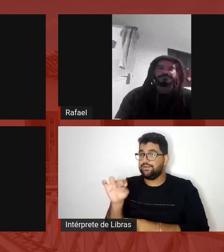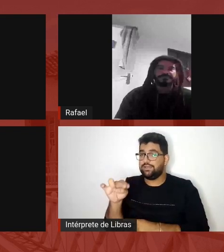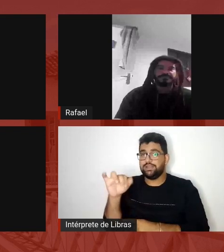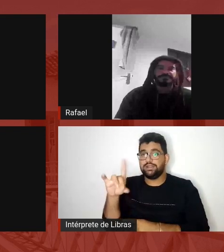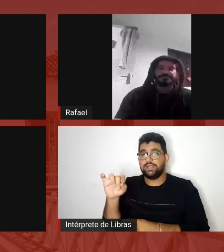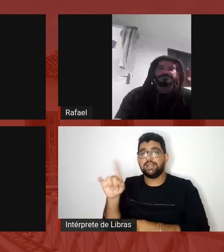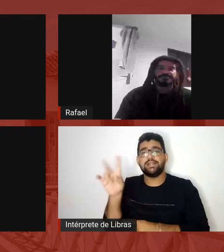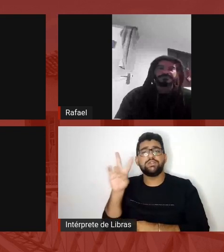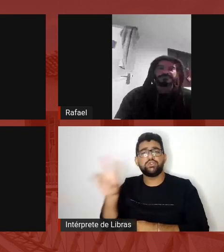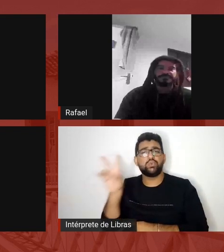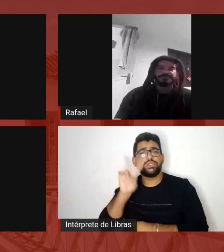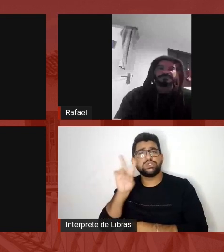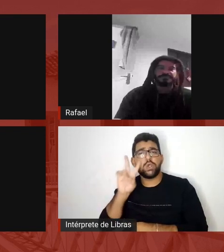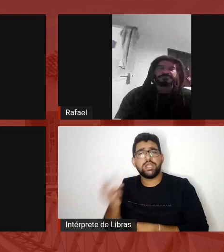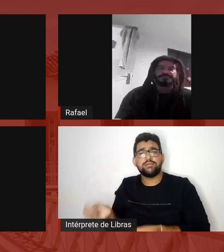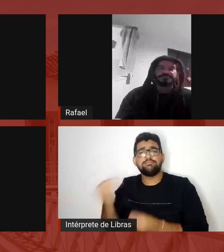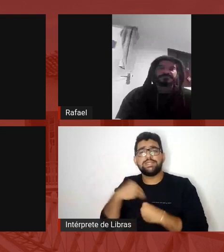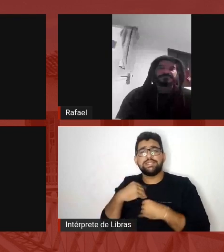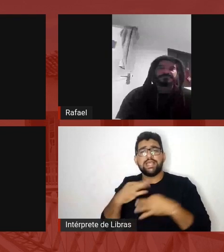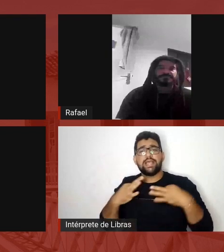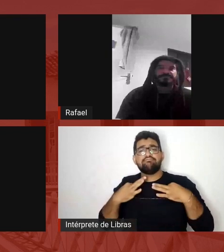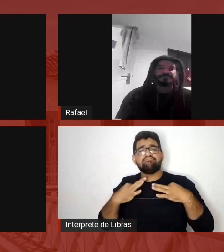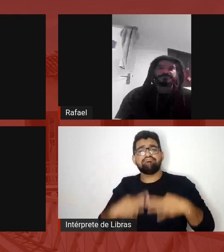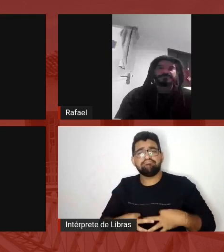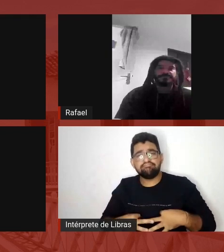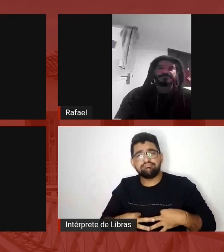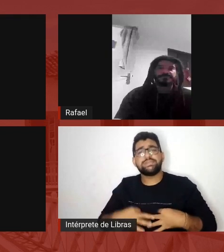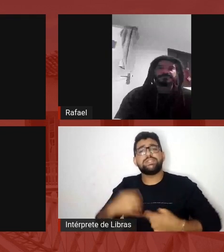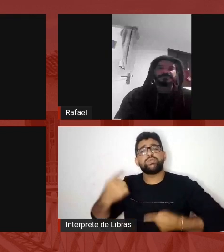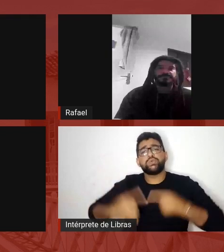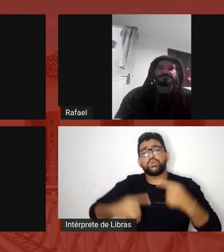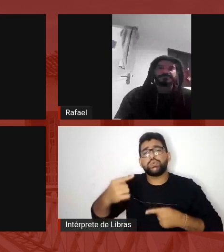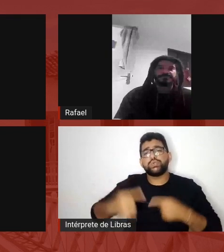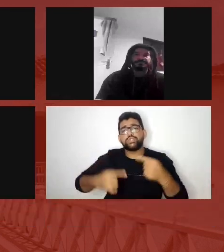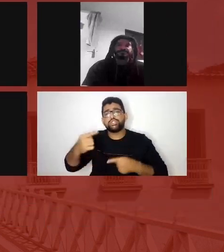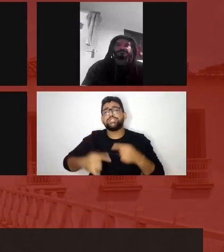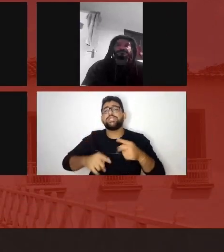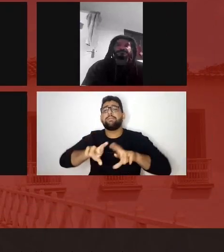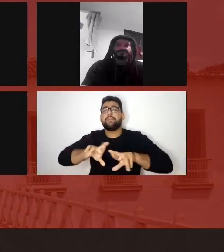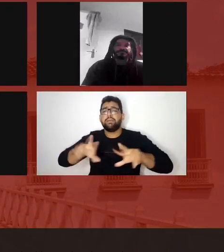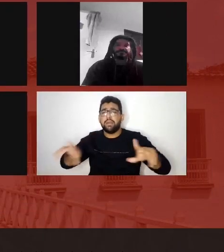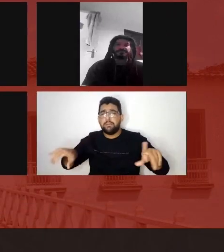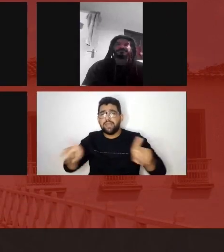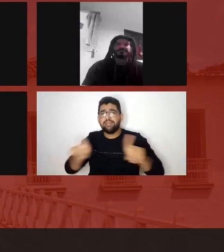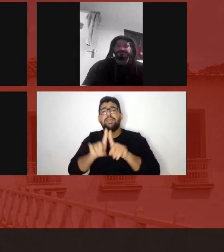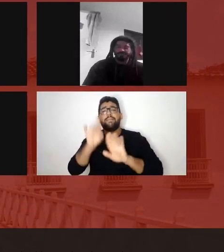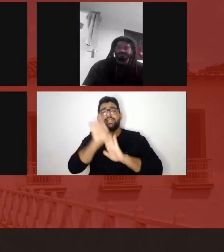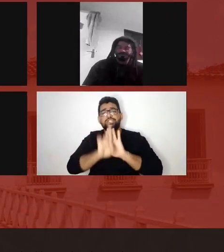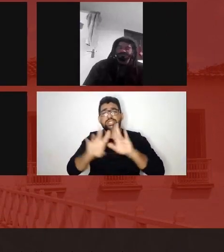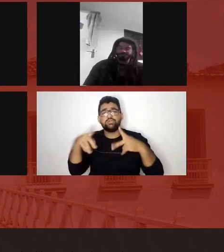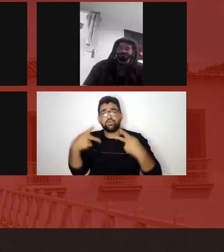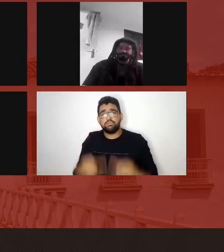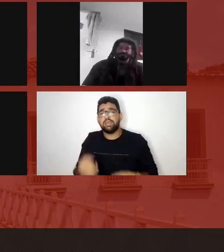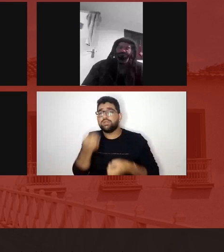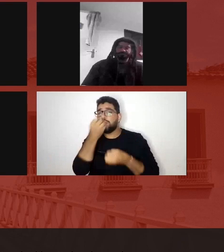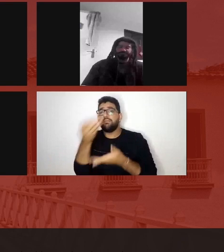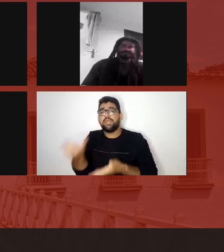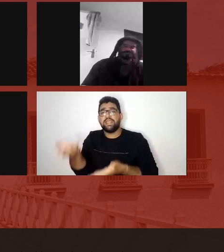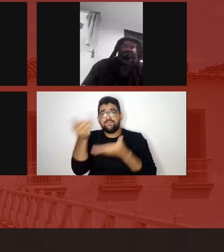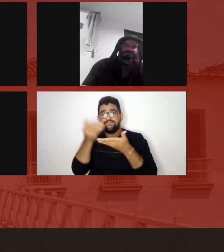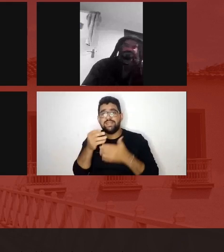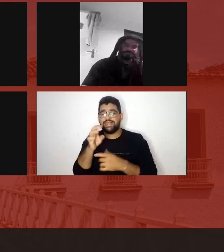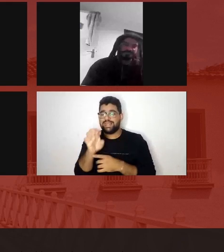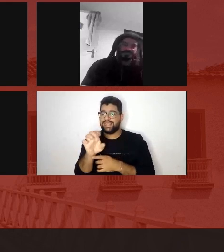muito, pra gente discutir arte, cultura, patrimônio, mas discutir direitos humanos, né, e a gente dá as boas-vindas aqui pra Elenisa,